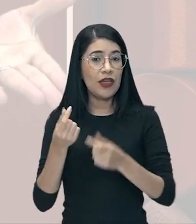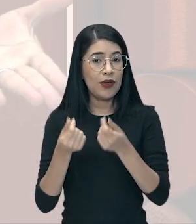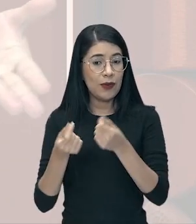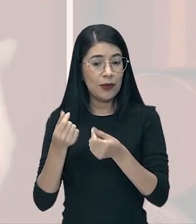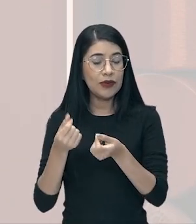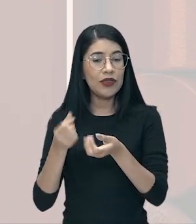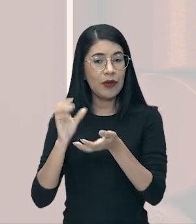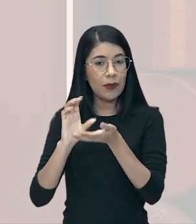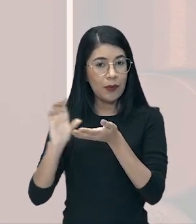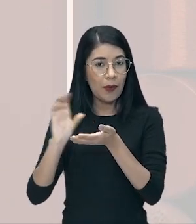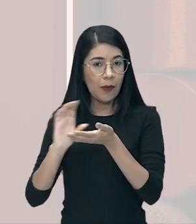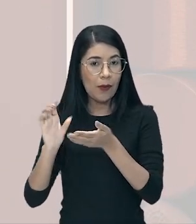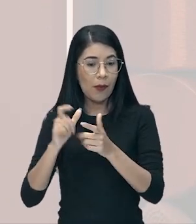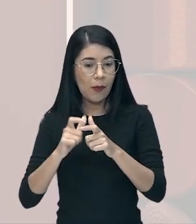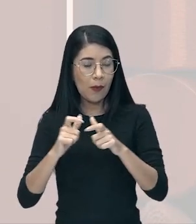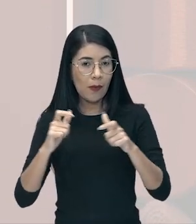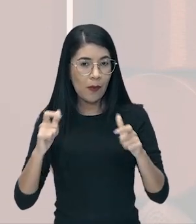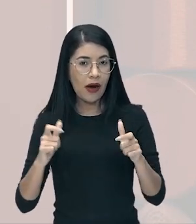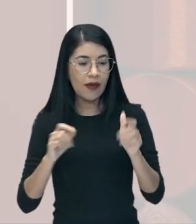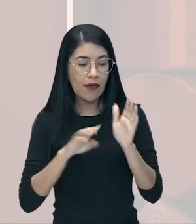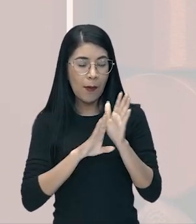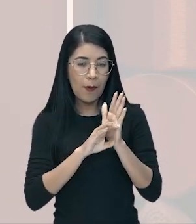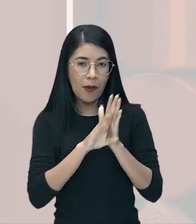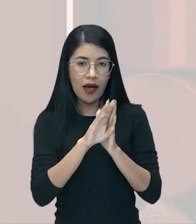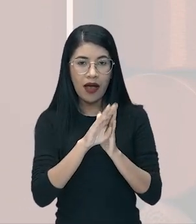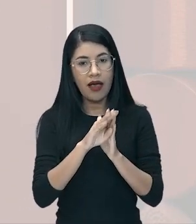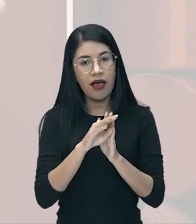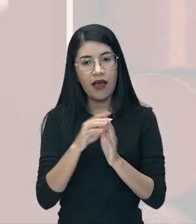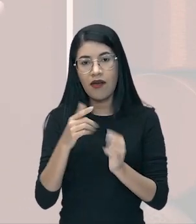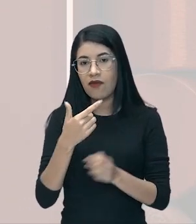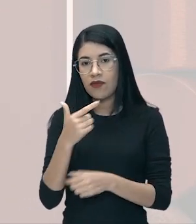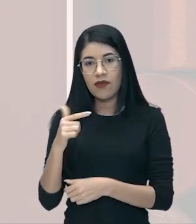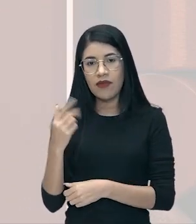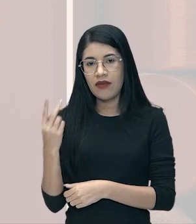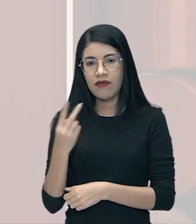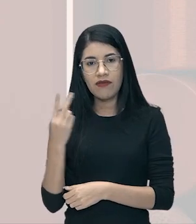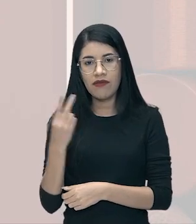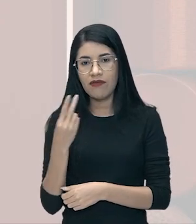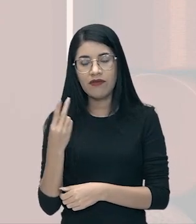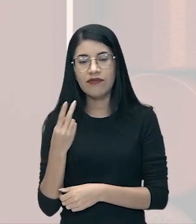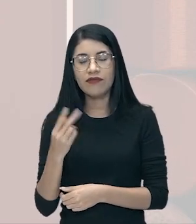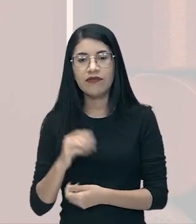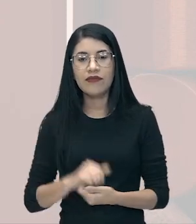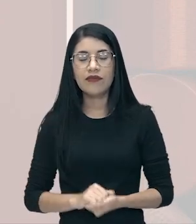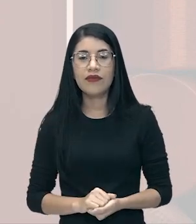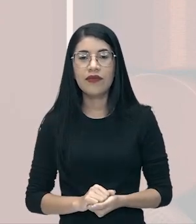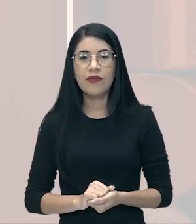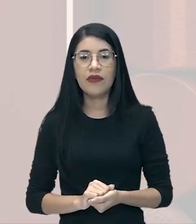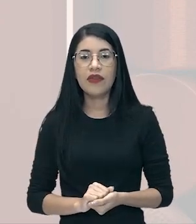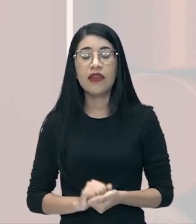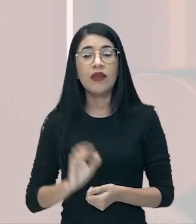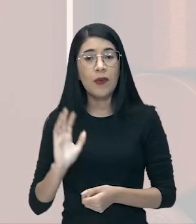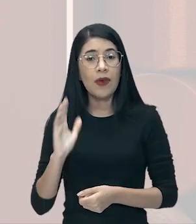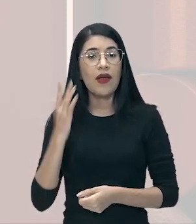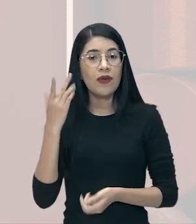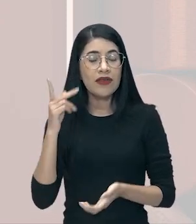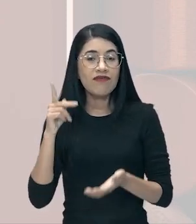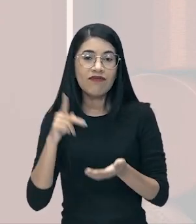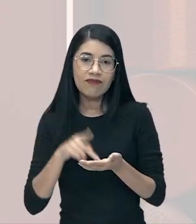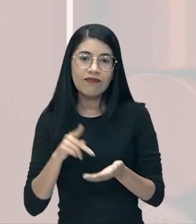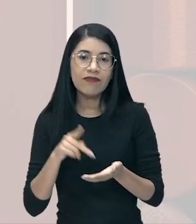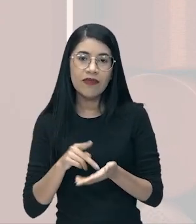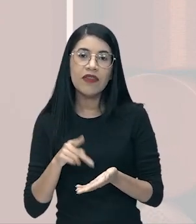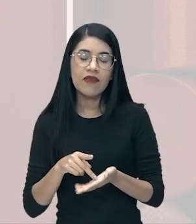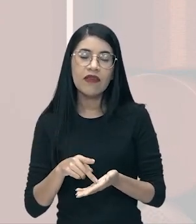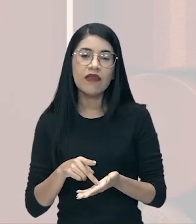investido, a sua ação da Bolsa de Valores, não vai valer nada além de um papel. Galera, isso aconteceu, isso